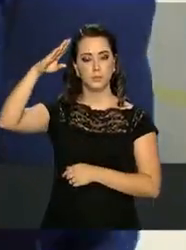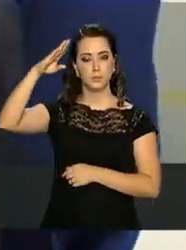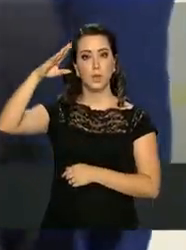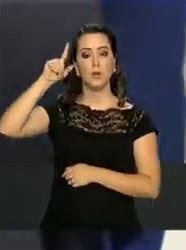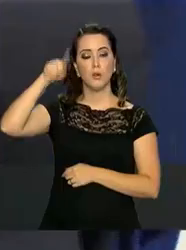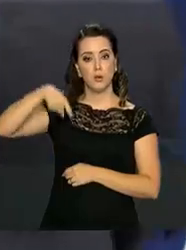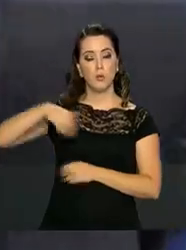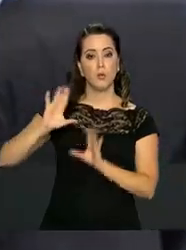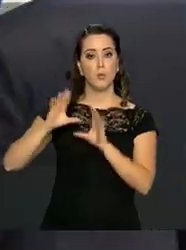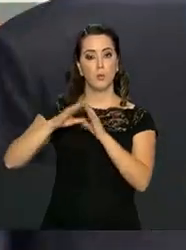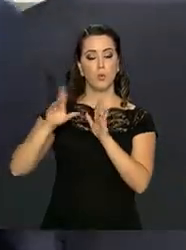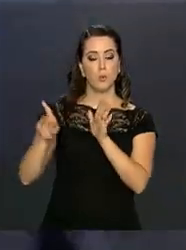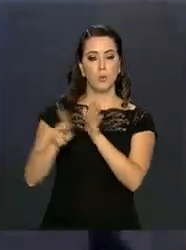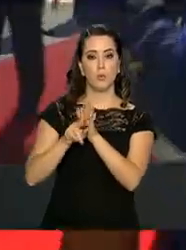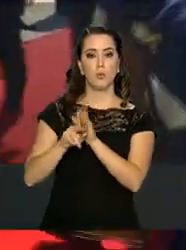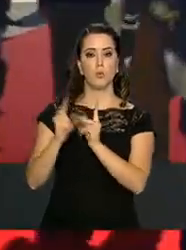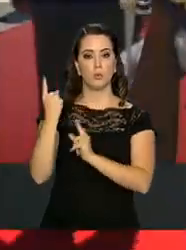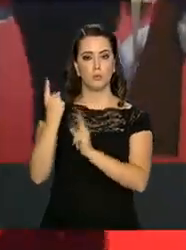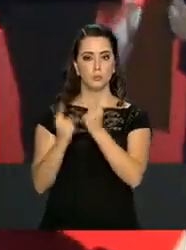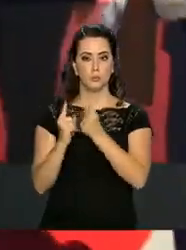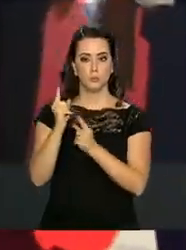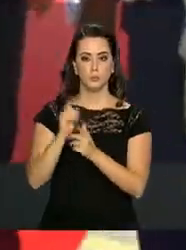feitas por autoridades chilenas.